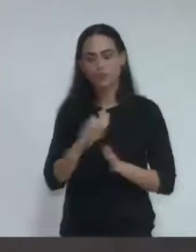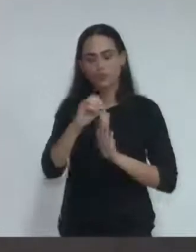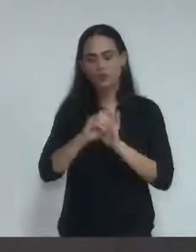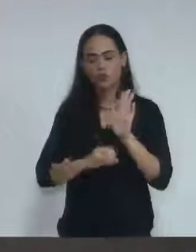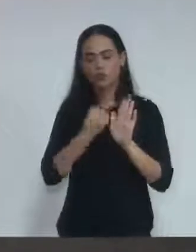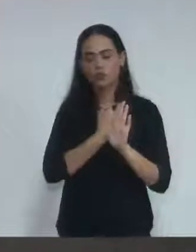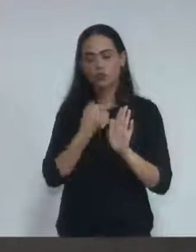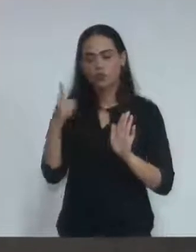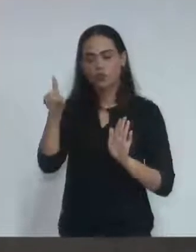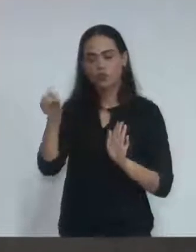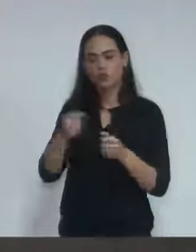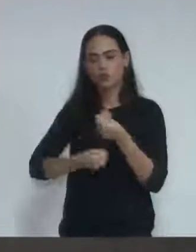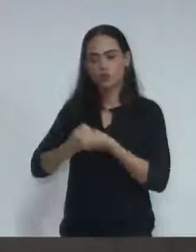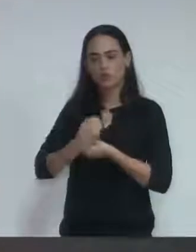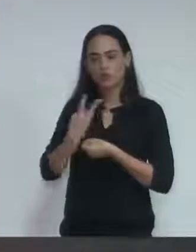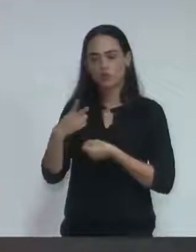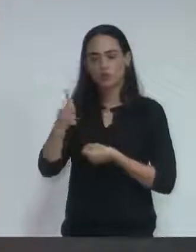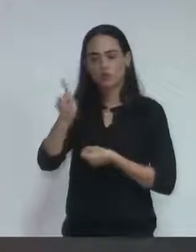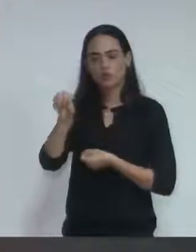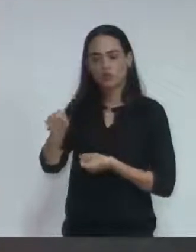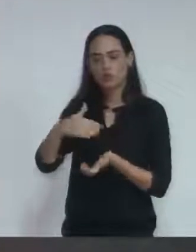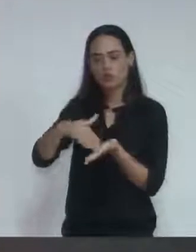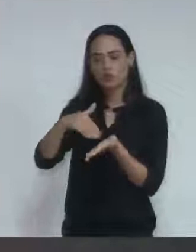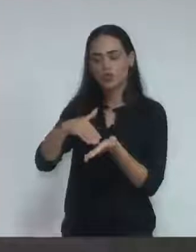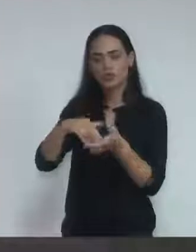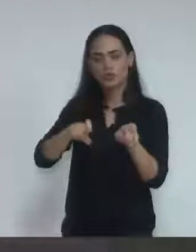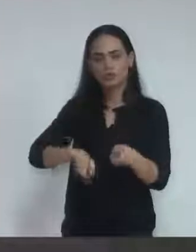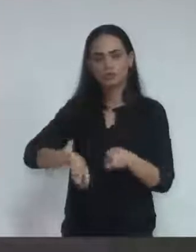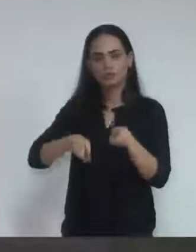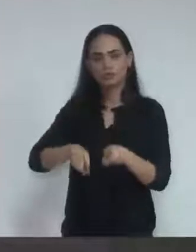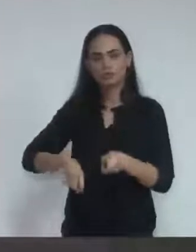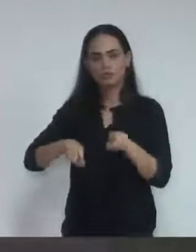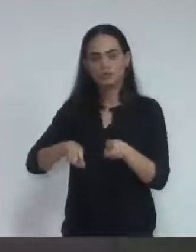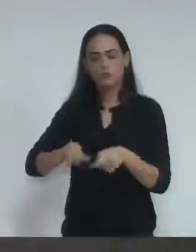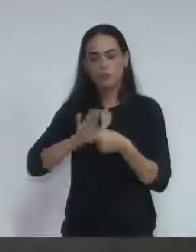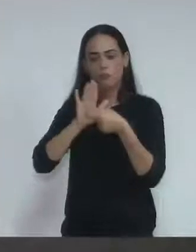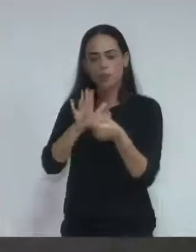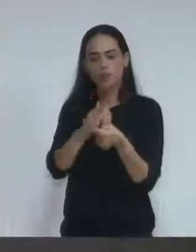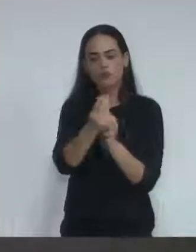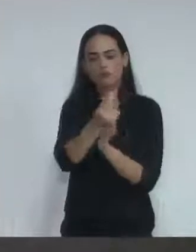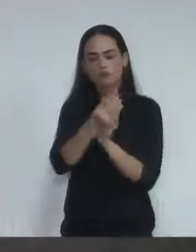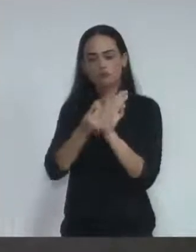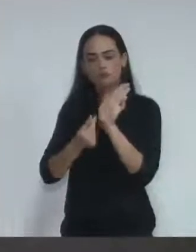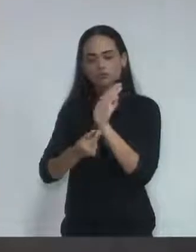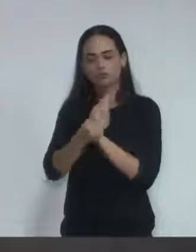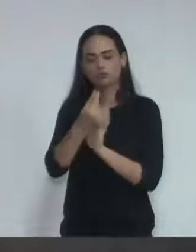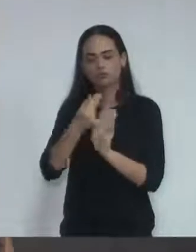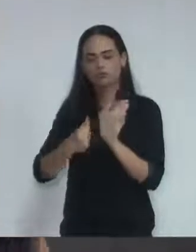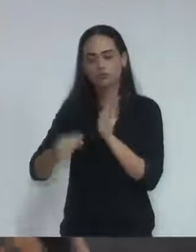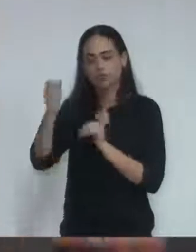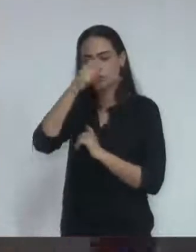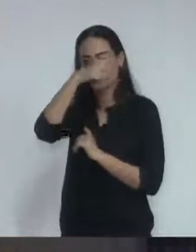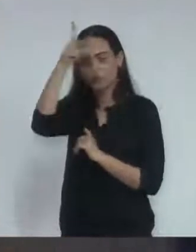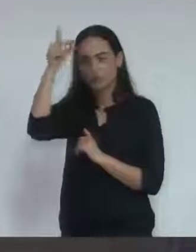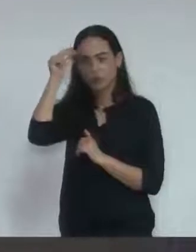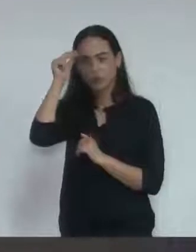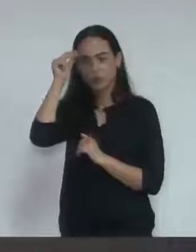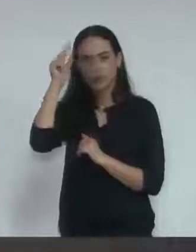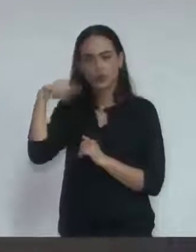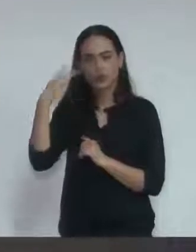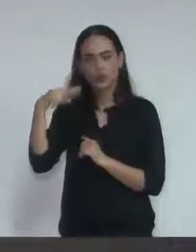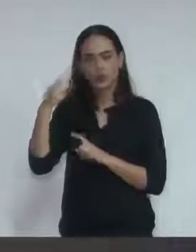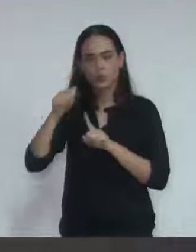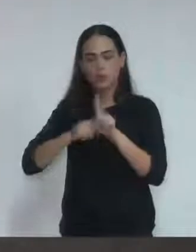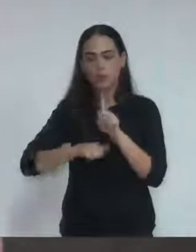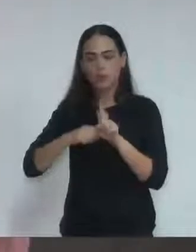19, 2018. Secretaria da Fazenda encaminhando o balancete financeiro de receitas e despesas da Prefeitura Municipal, referente ao mês de